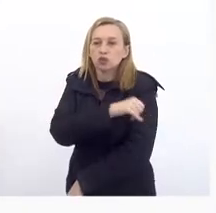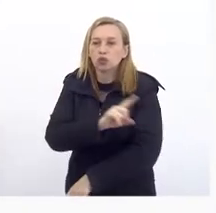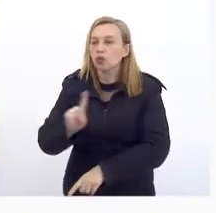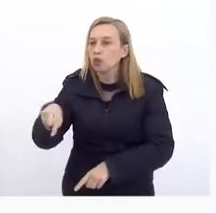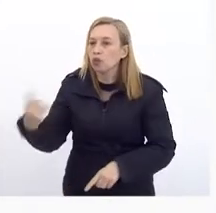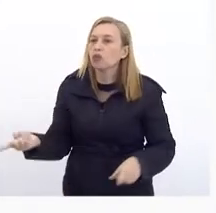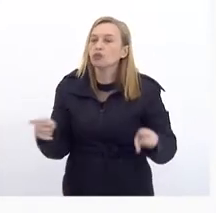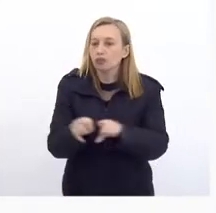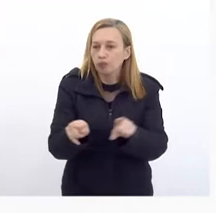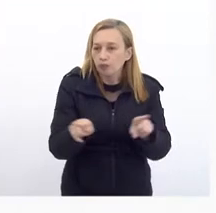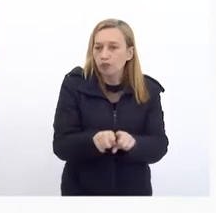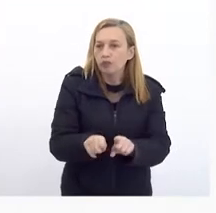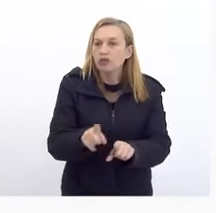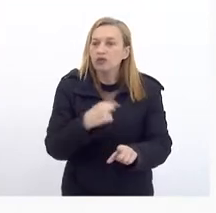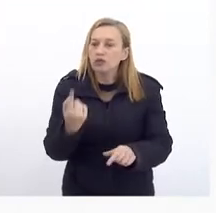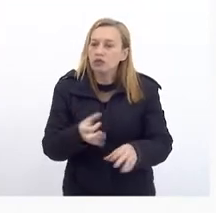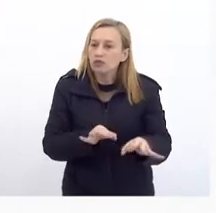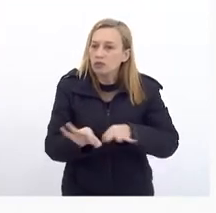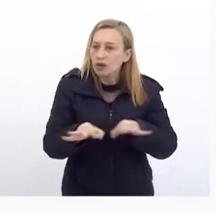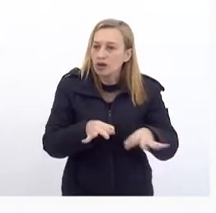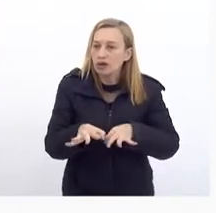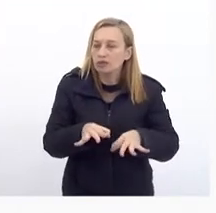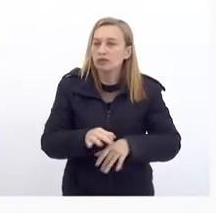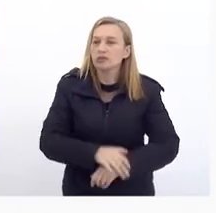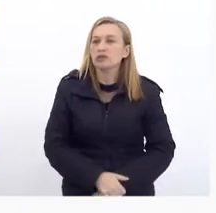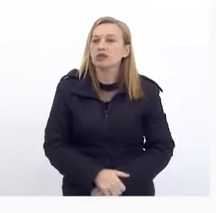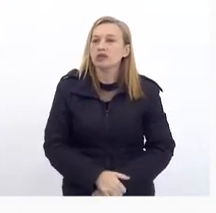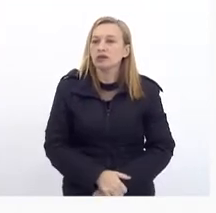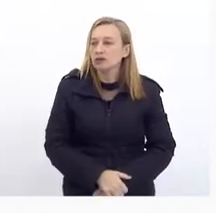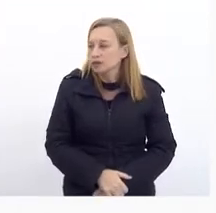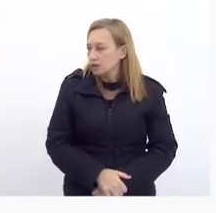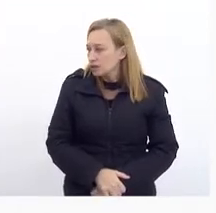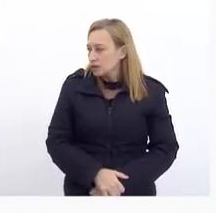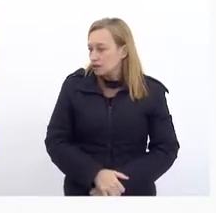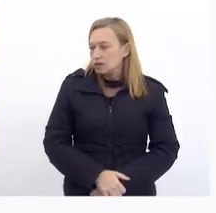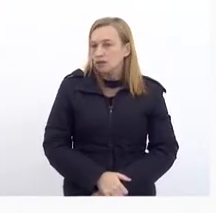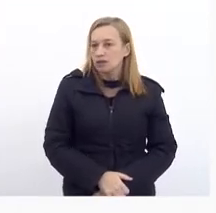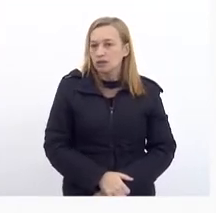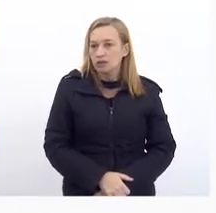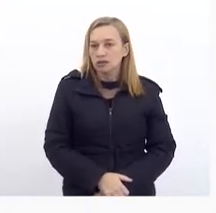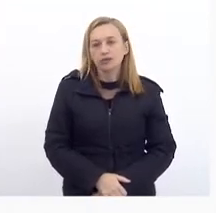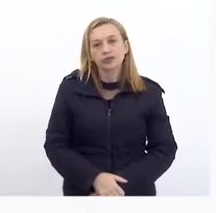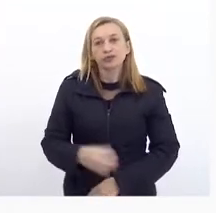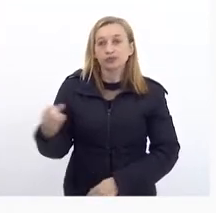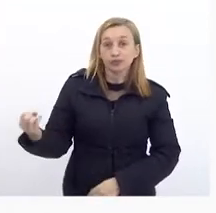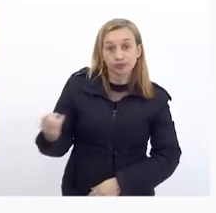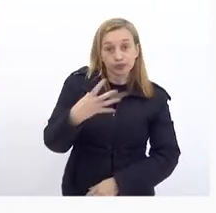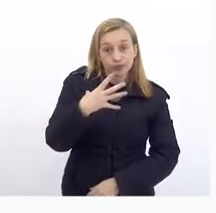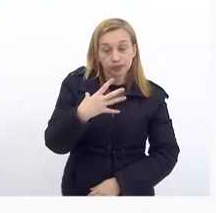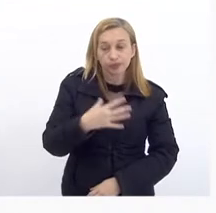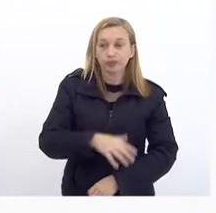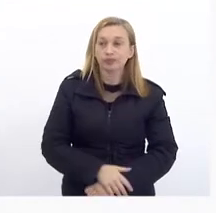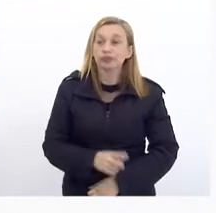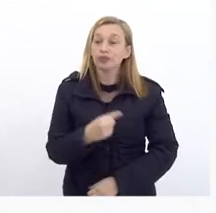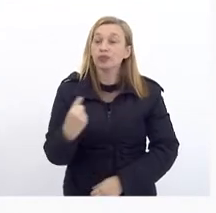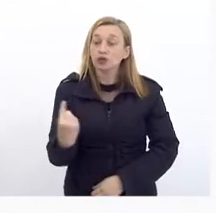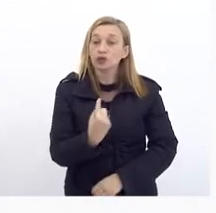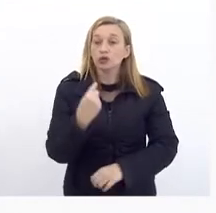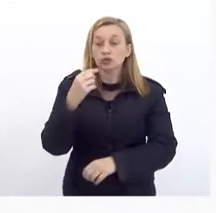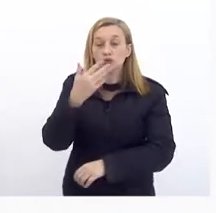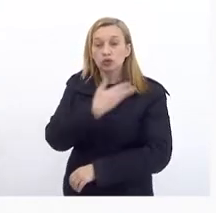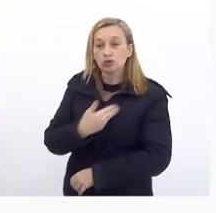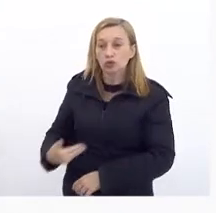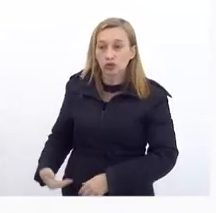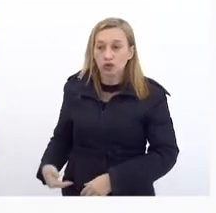outra coisa que também nós fizemos E que tem sido Algo novo No nosso governo